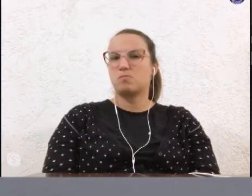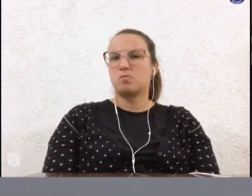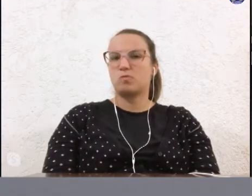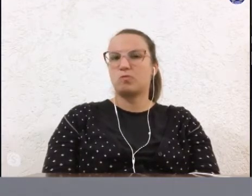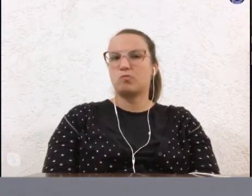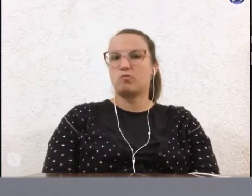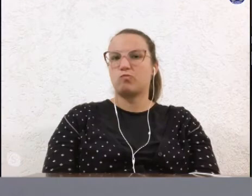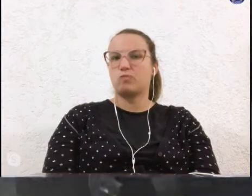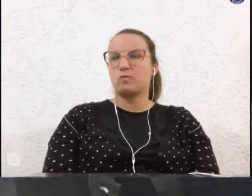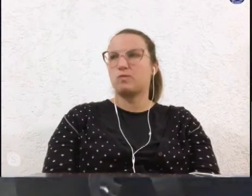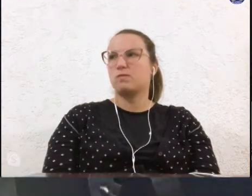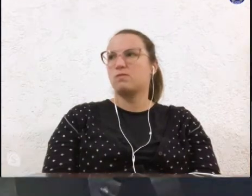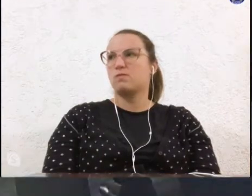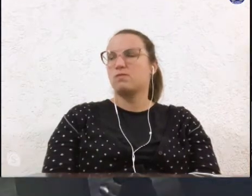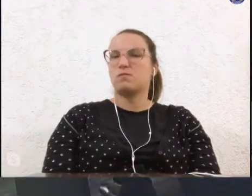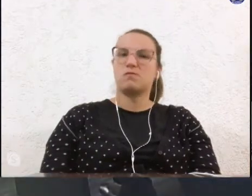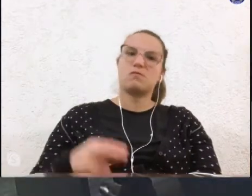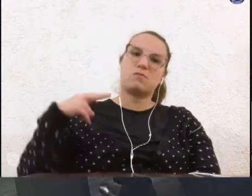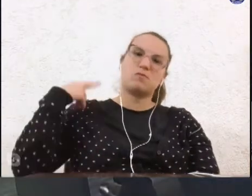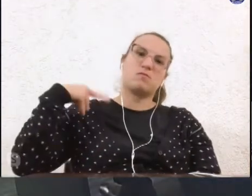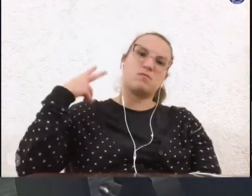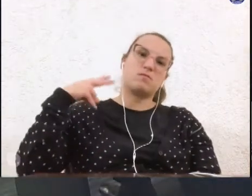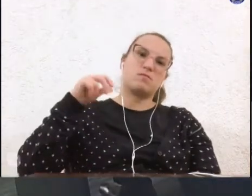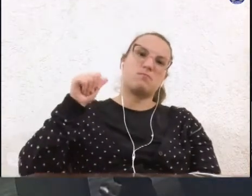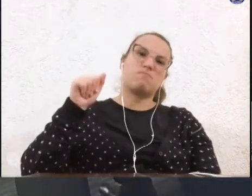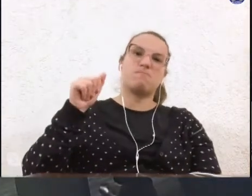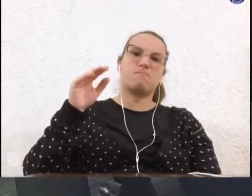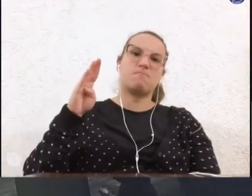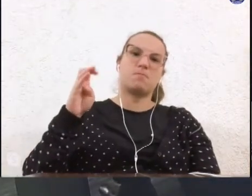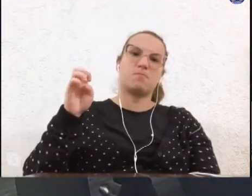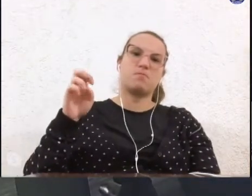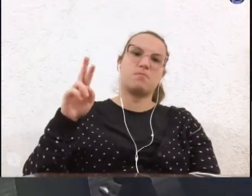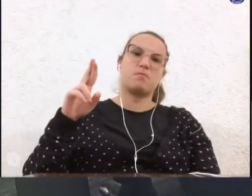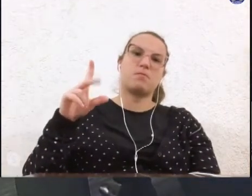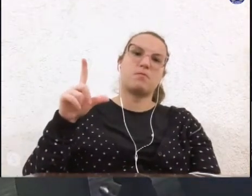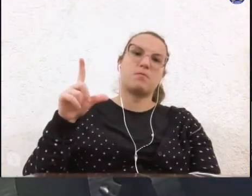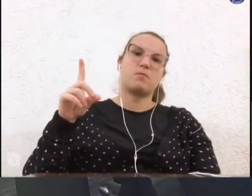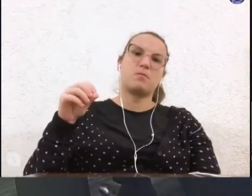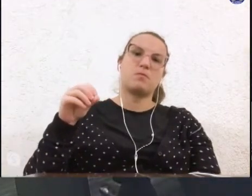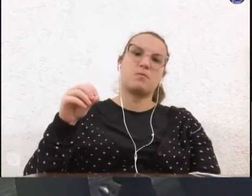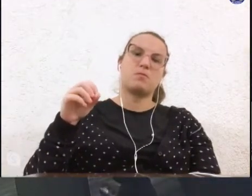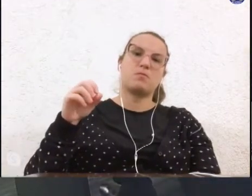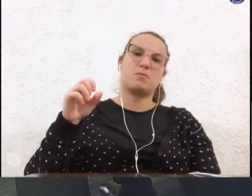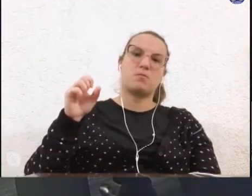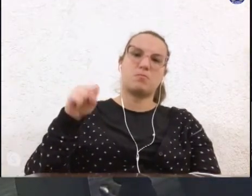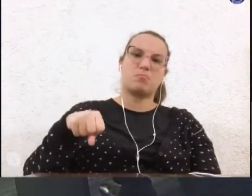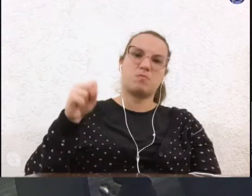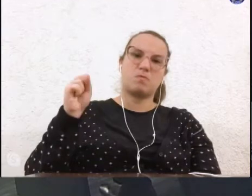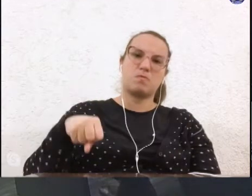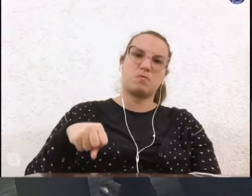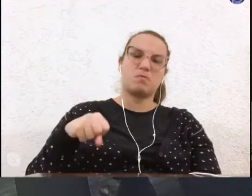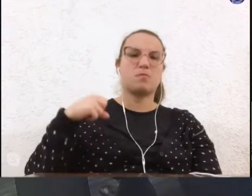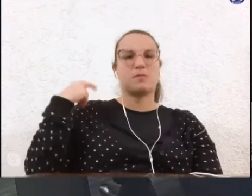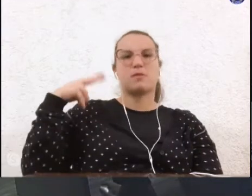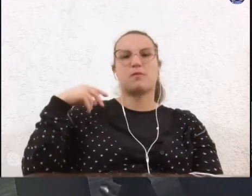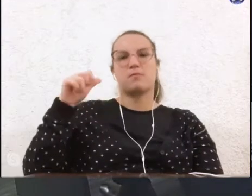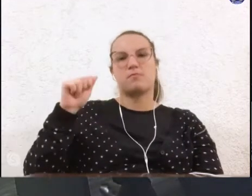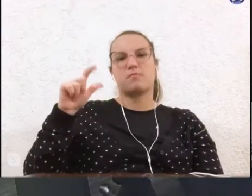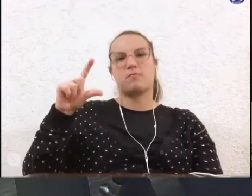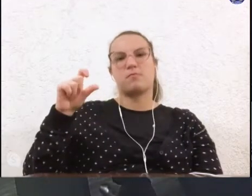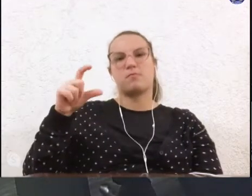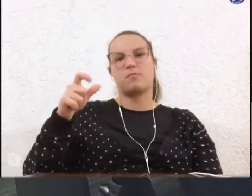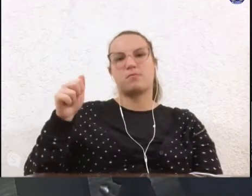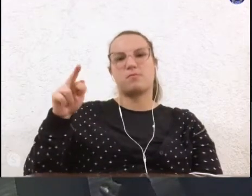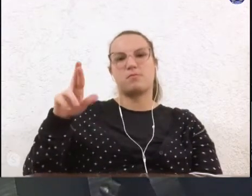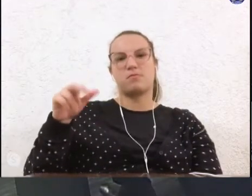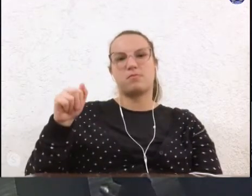vereadora belardo a favorável vereadora alessandra contrário